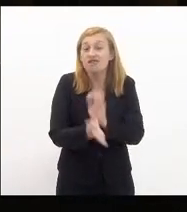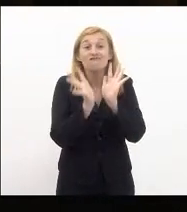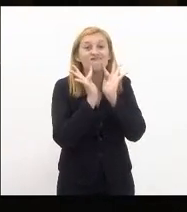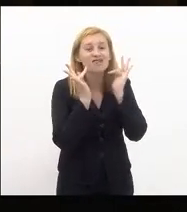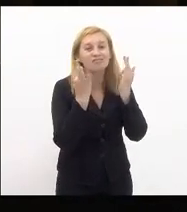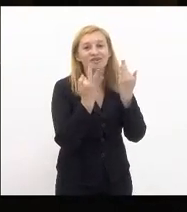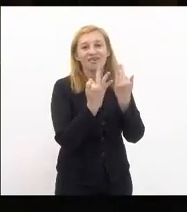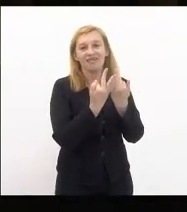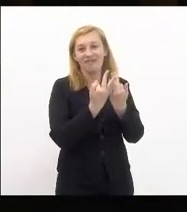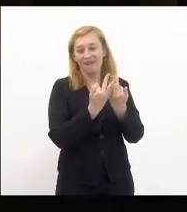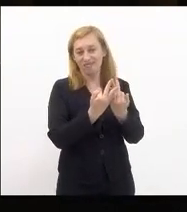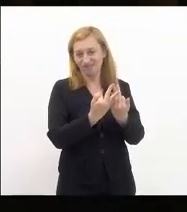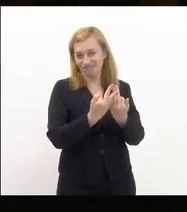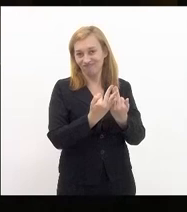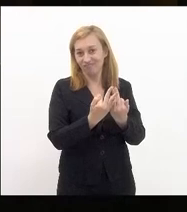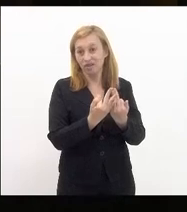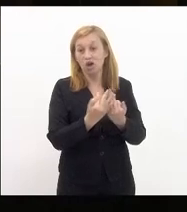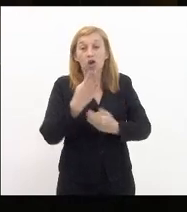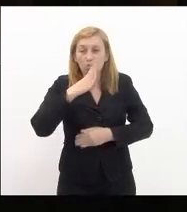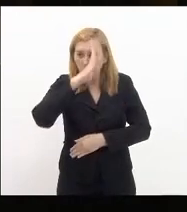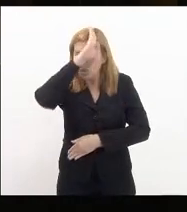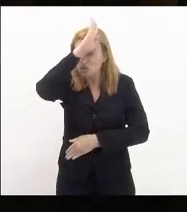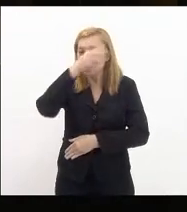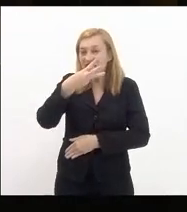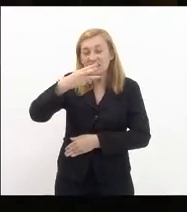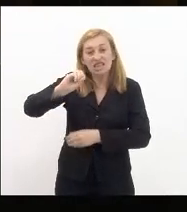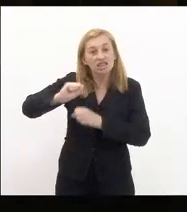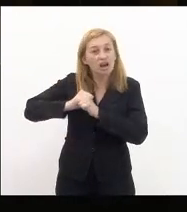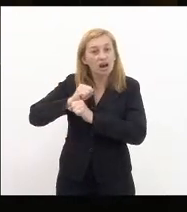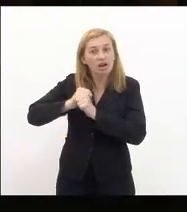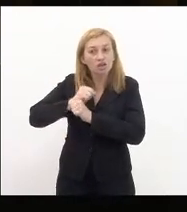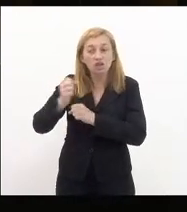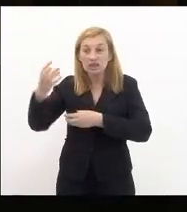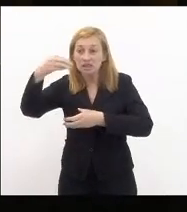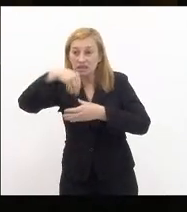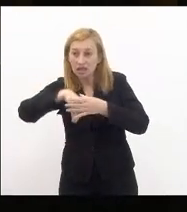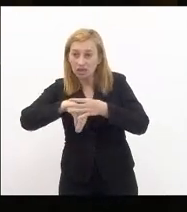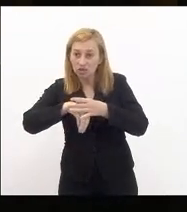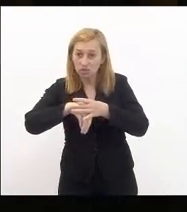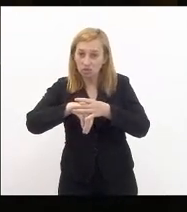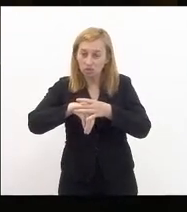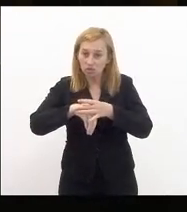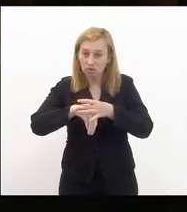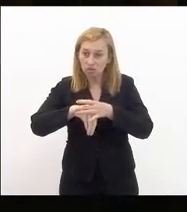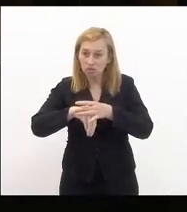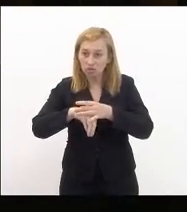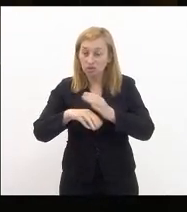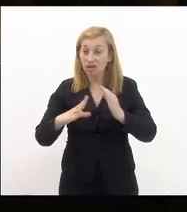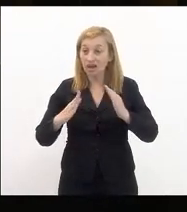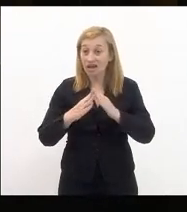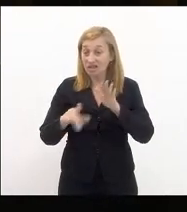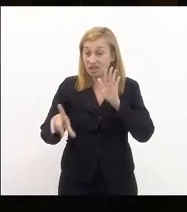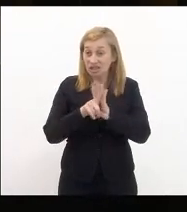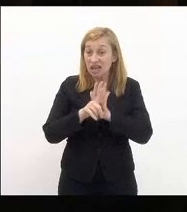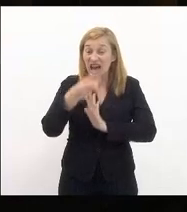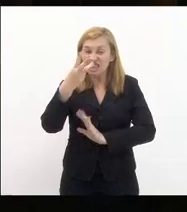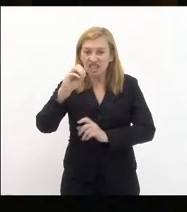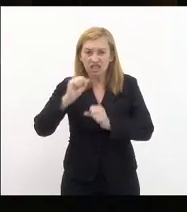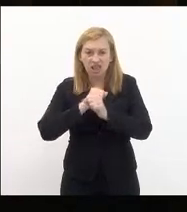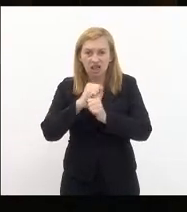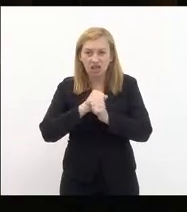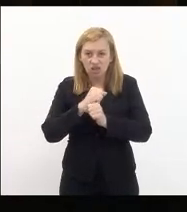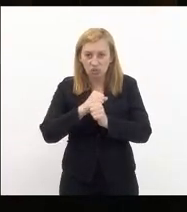inclusive Bolsonaro está há 30 anos dentro dos parlamentos brasileiros há 30 anos